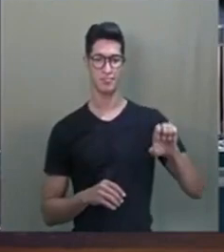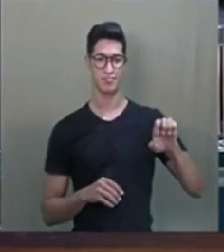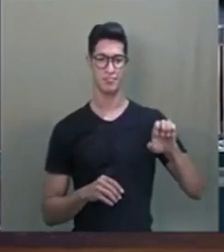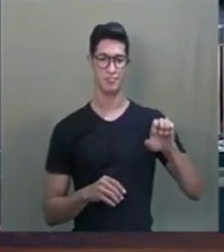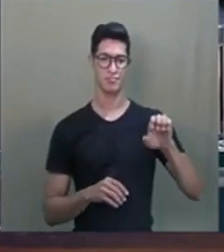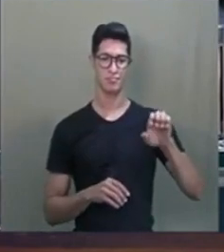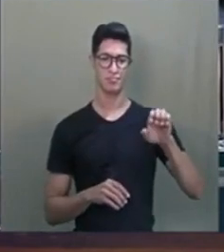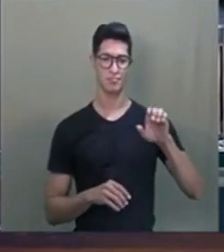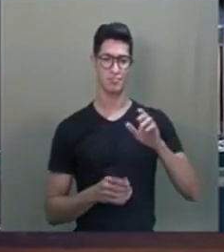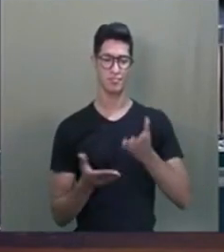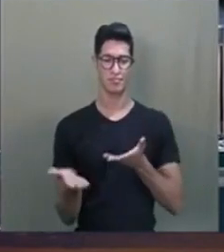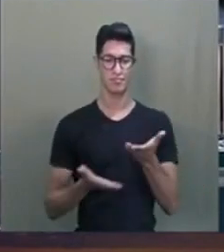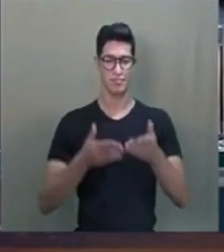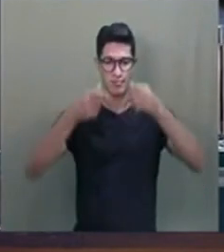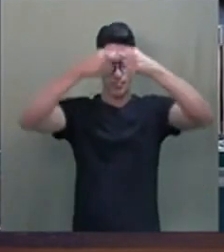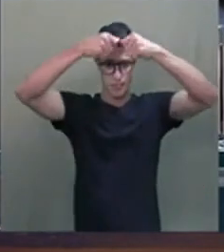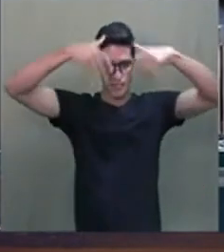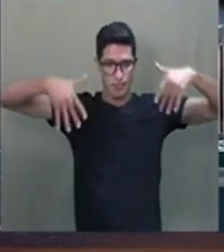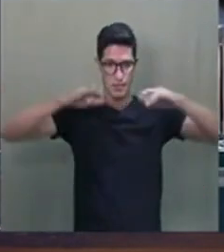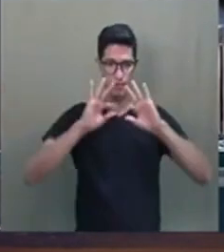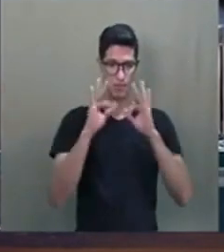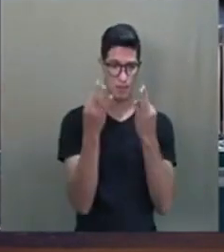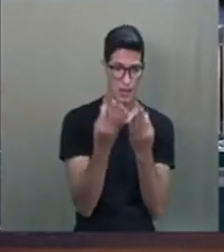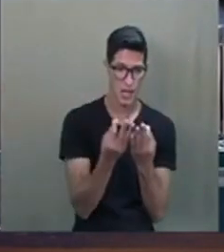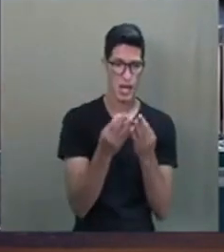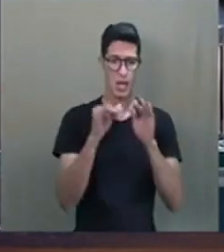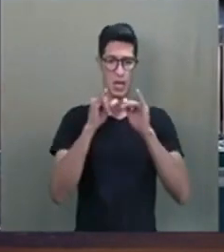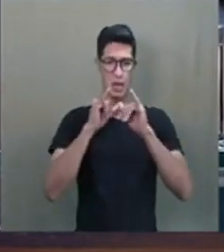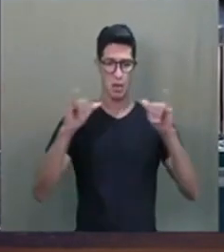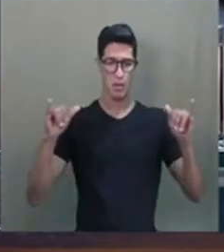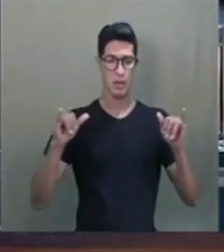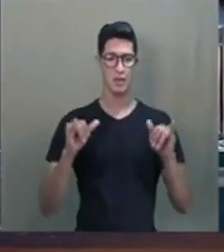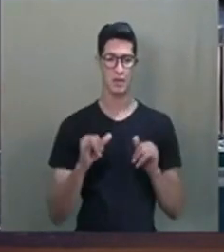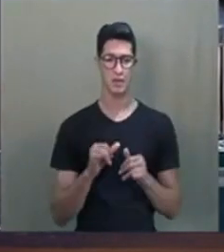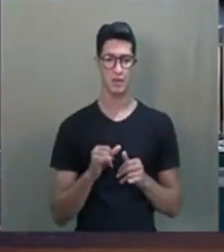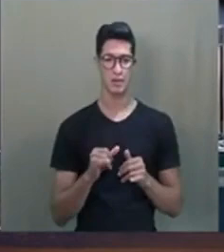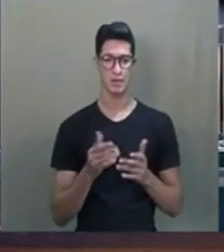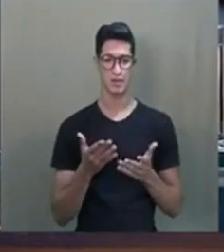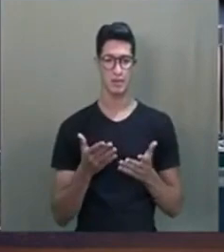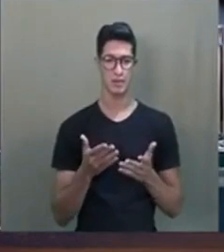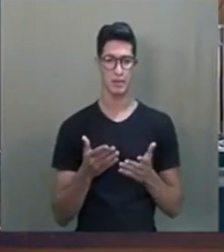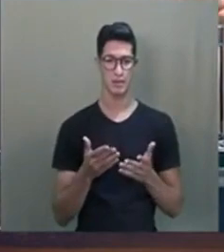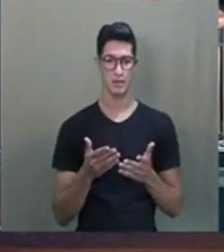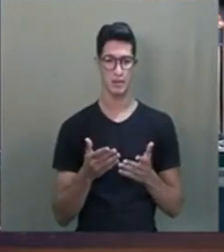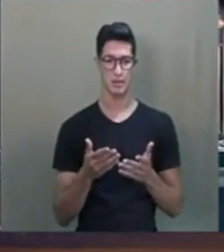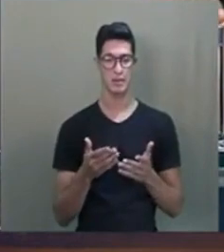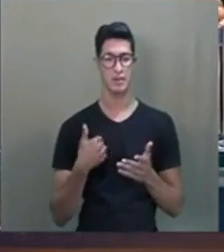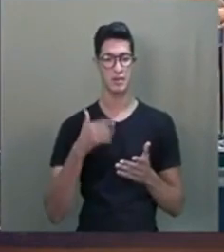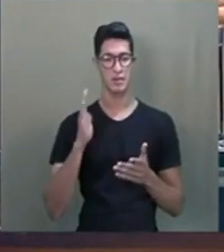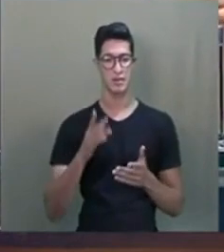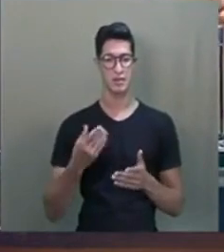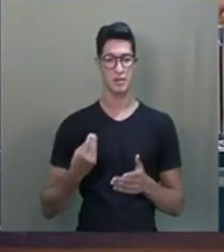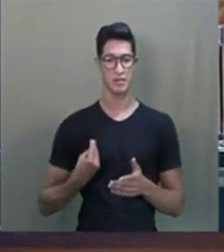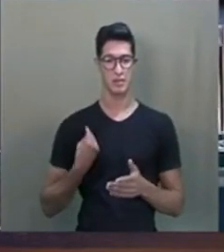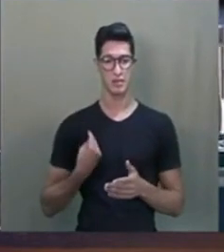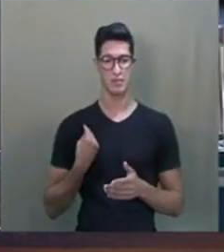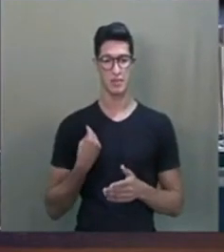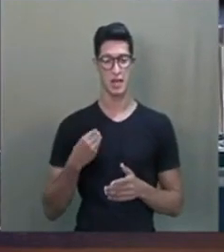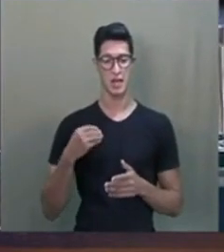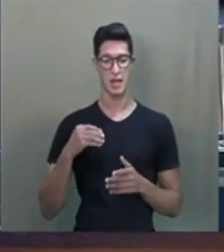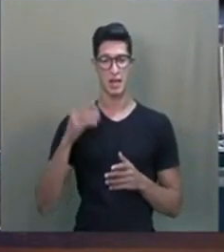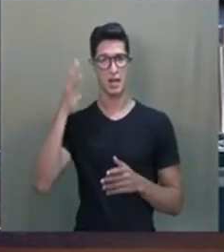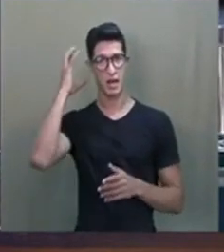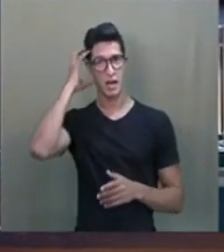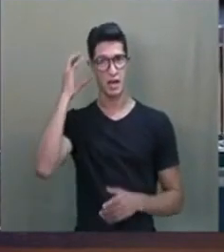docente, facilitadora em constelação familiar, comunicadora de rádio, TV, inclusive eu já estive lá na Rádio Mundial,